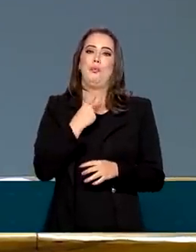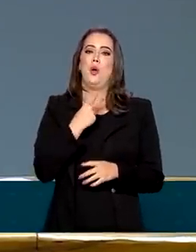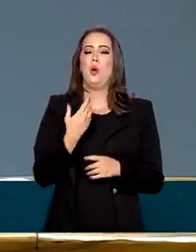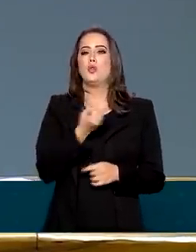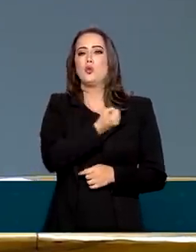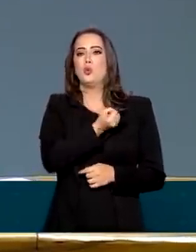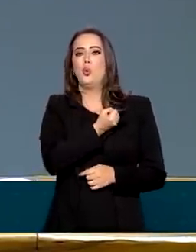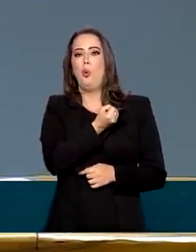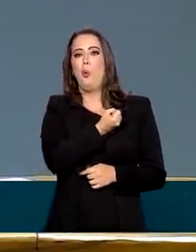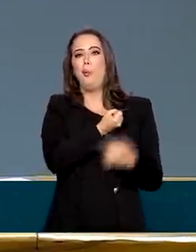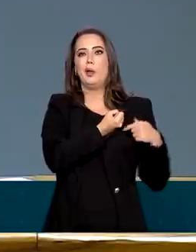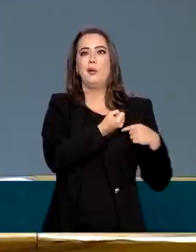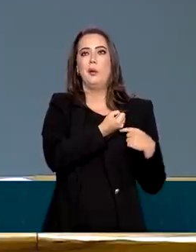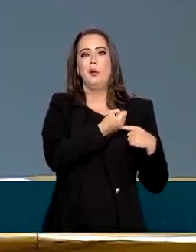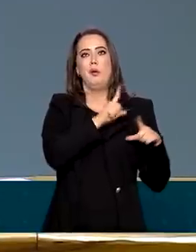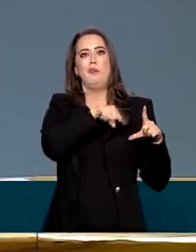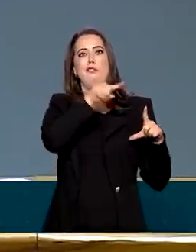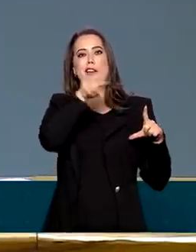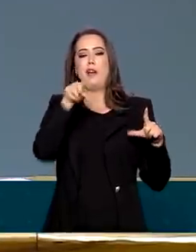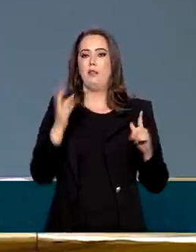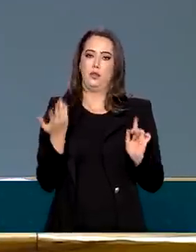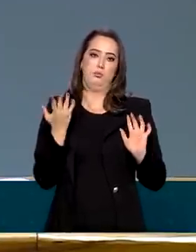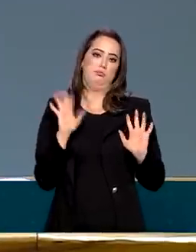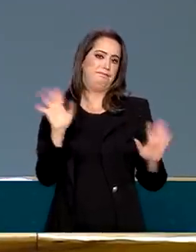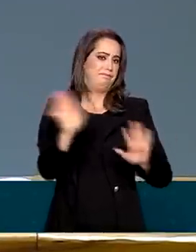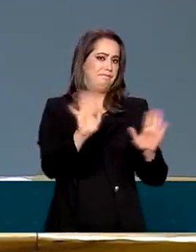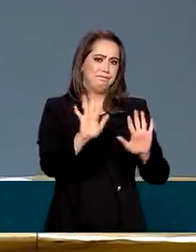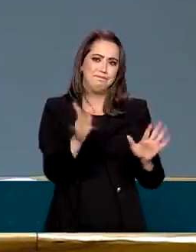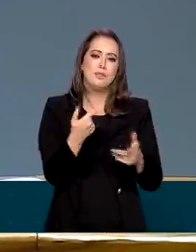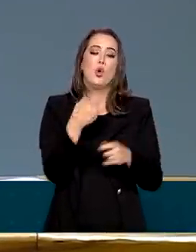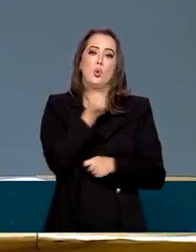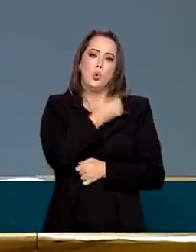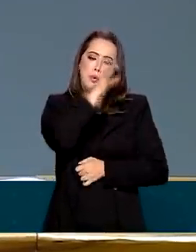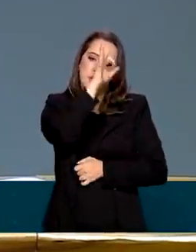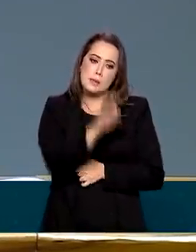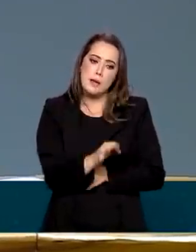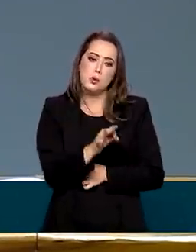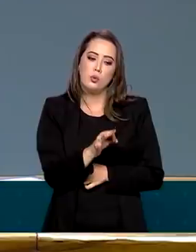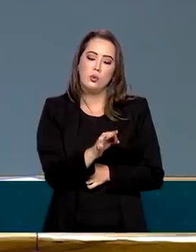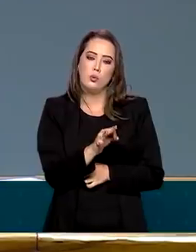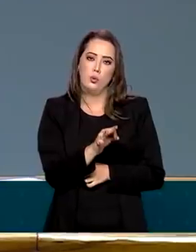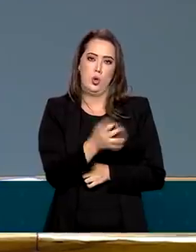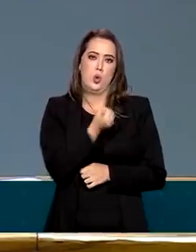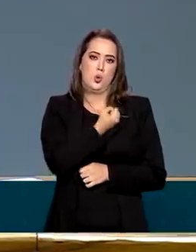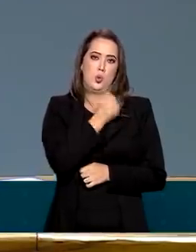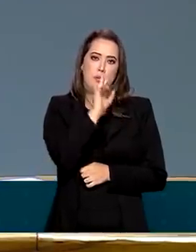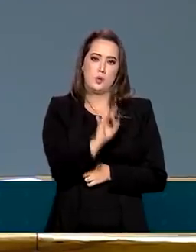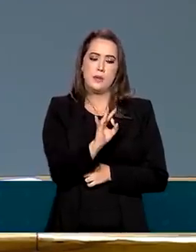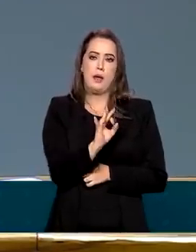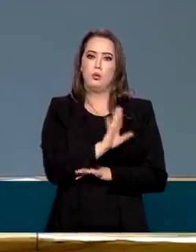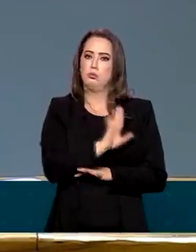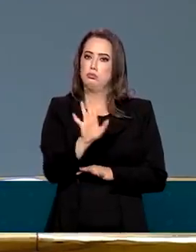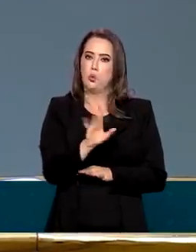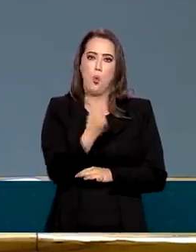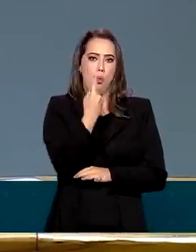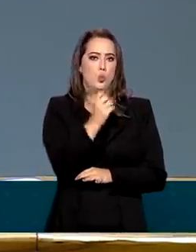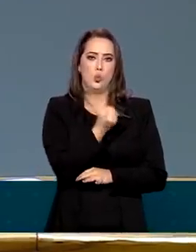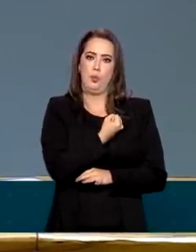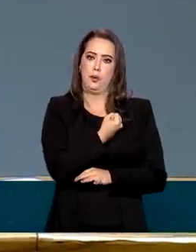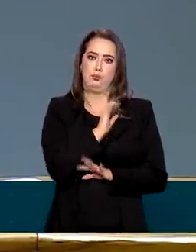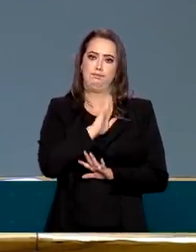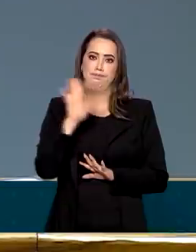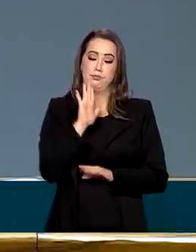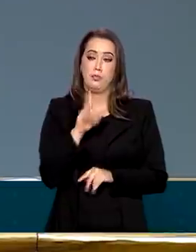depende se o petróleo subir, se cair, isso não tem mais isso. É um número e acabou. Tem que botar um número na mesa e acabou. A segunda